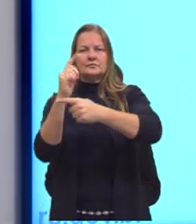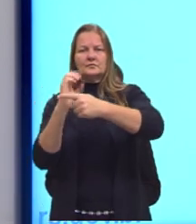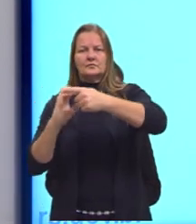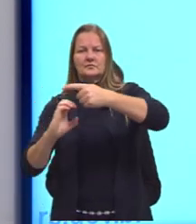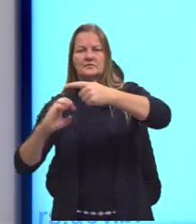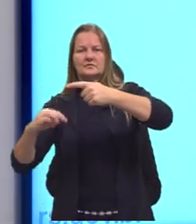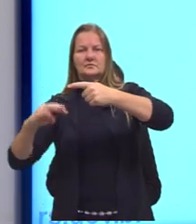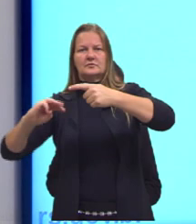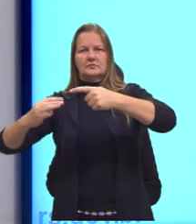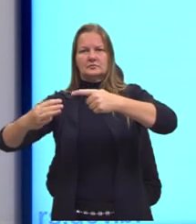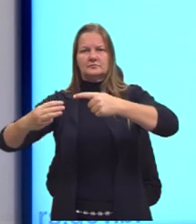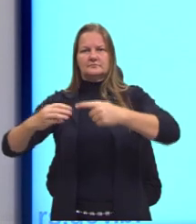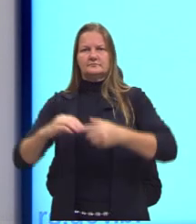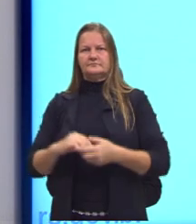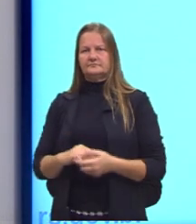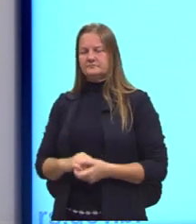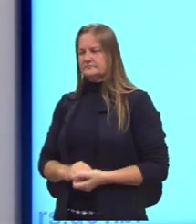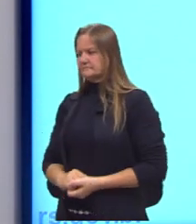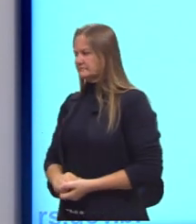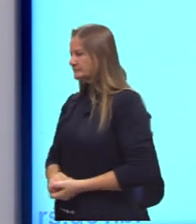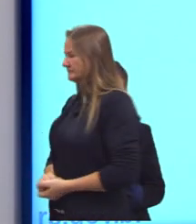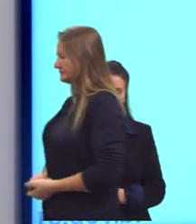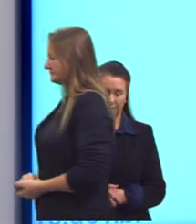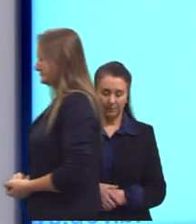cúbico. Esse é o valor, 1.